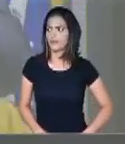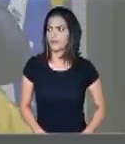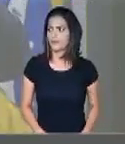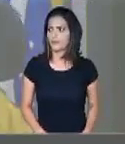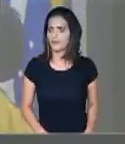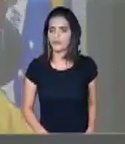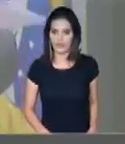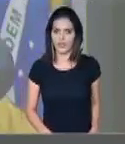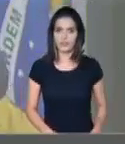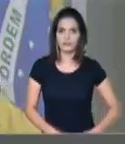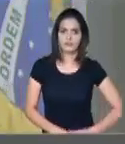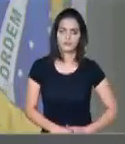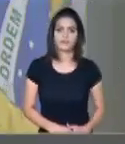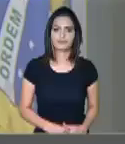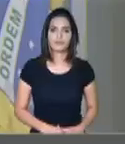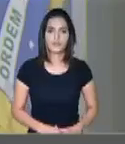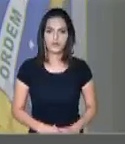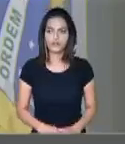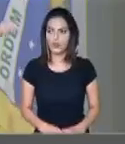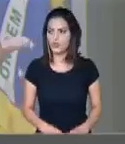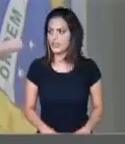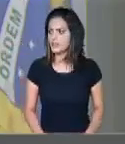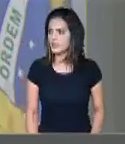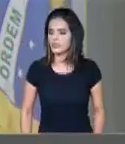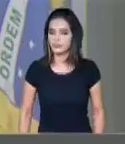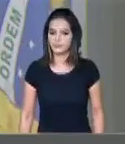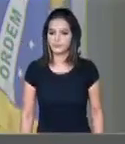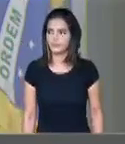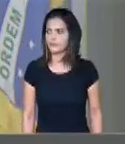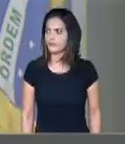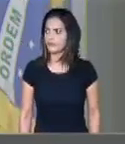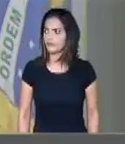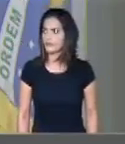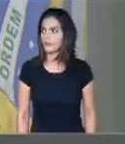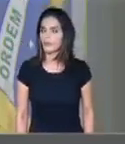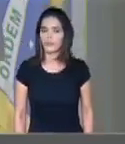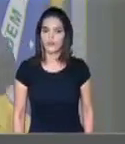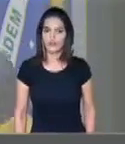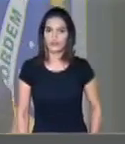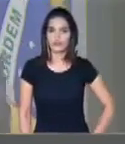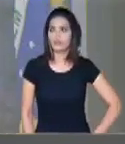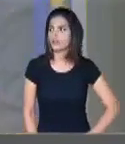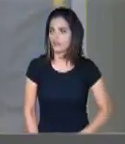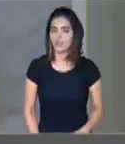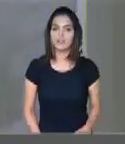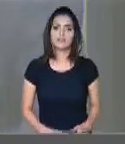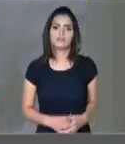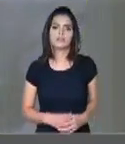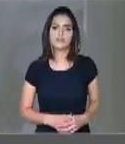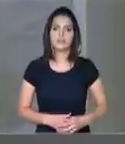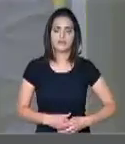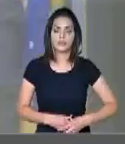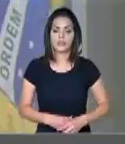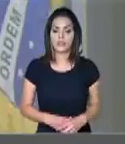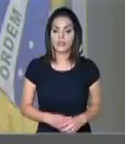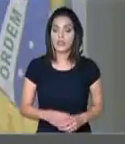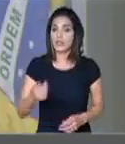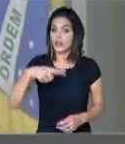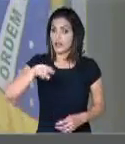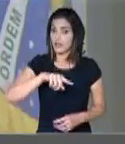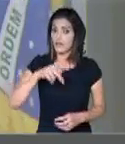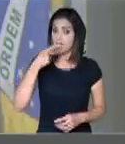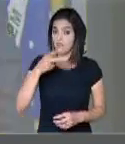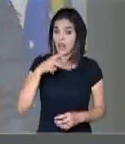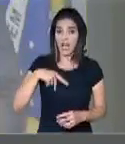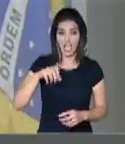Rússia não é mais socialismo? China? China não é mais socialismo há muito tempo. Os que se